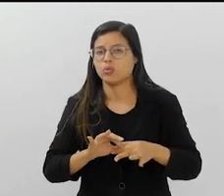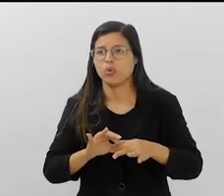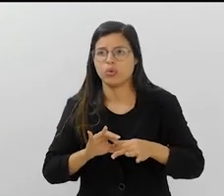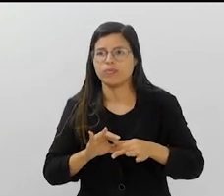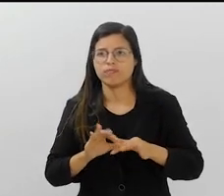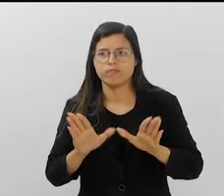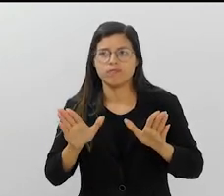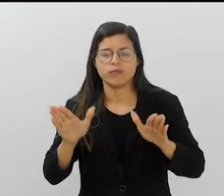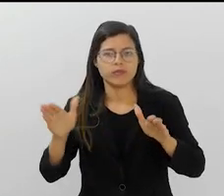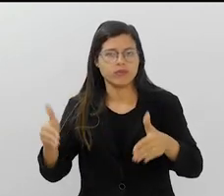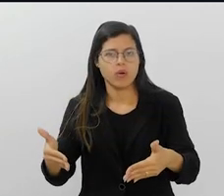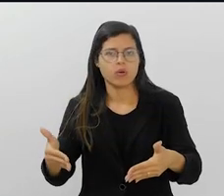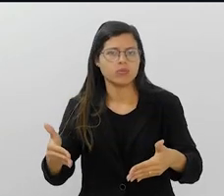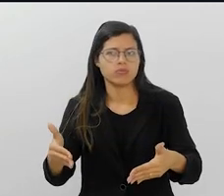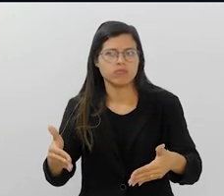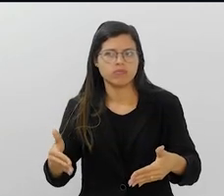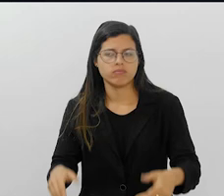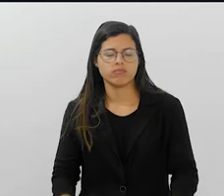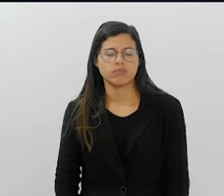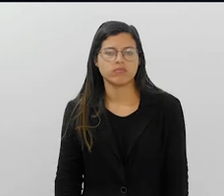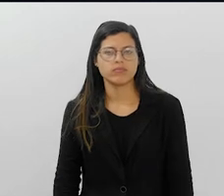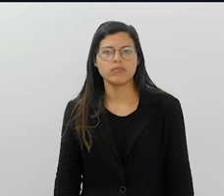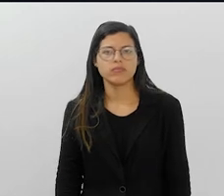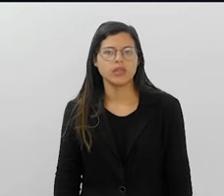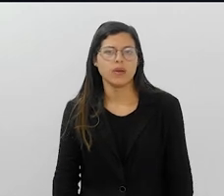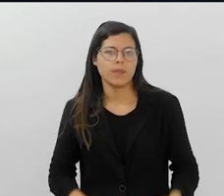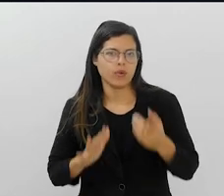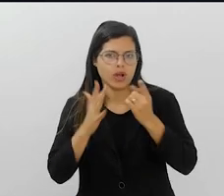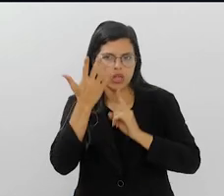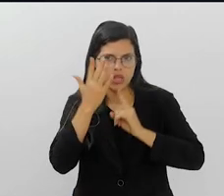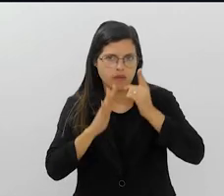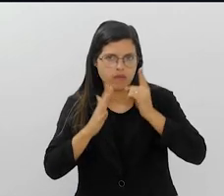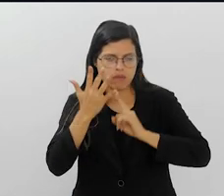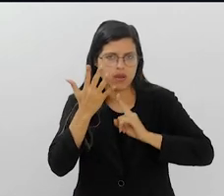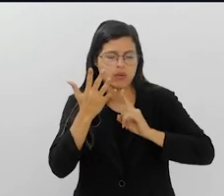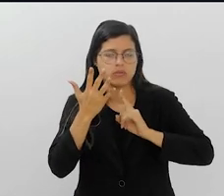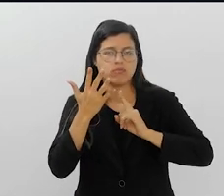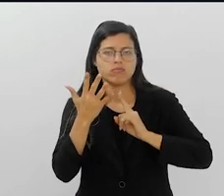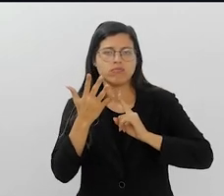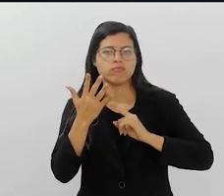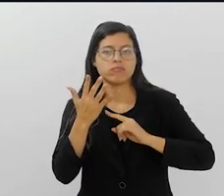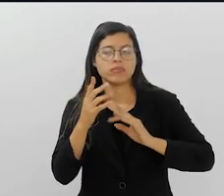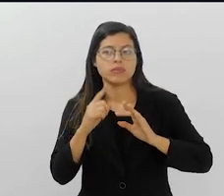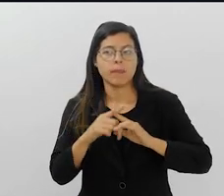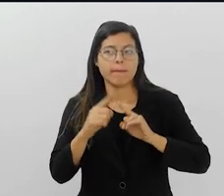voltados para o carnaval.